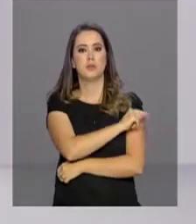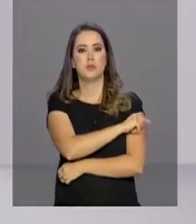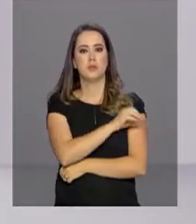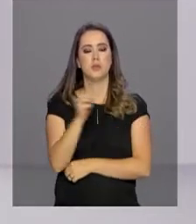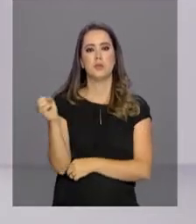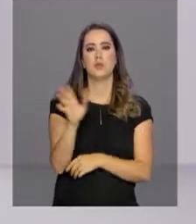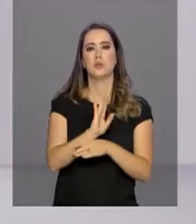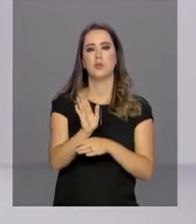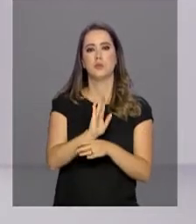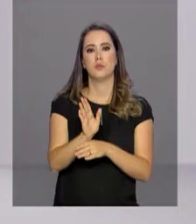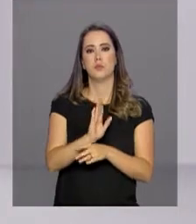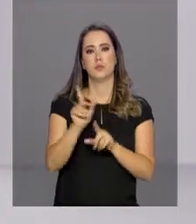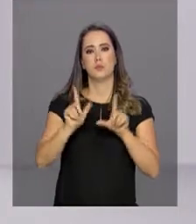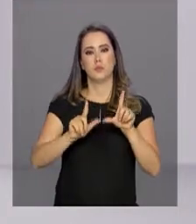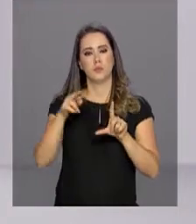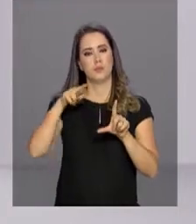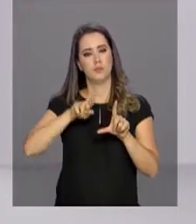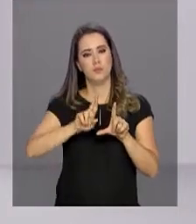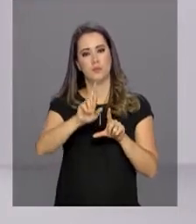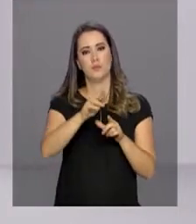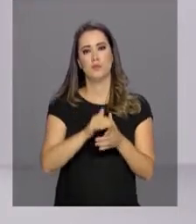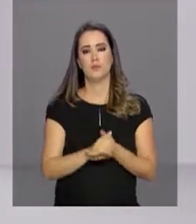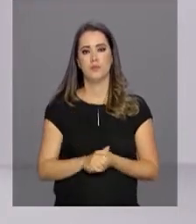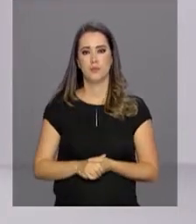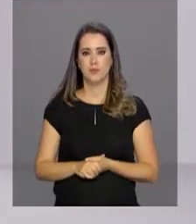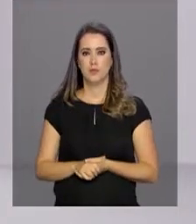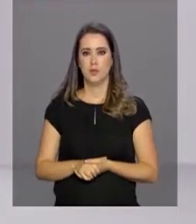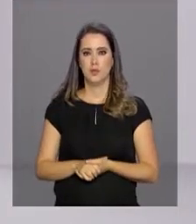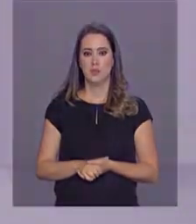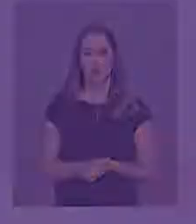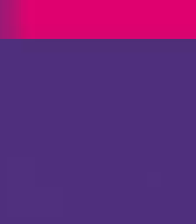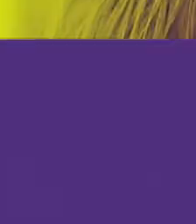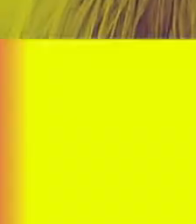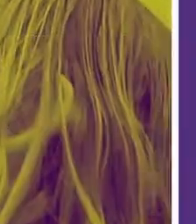uma nova reportagem da série produzida aqui pela TV NBR.